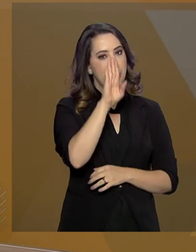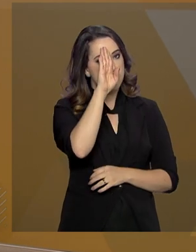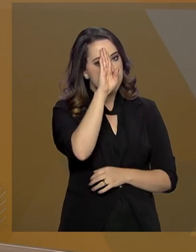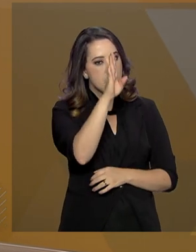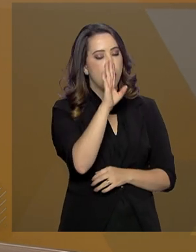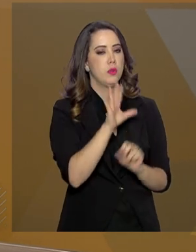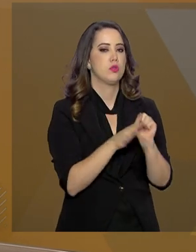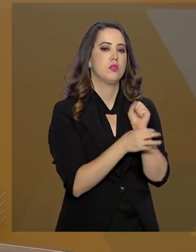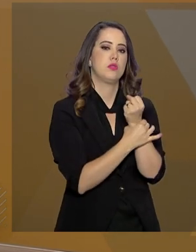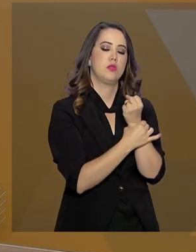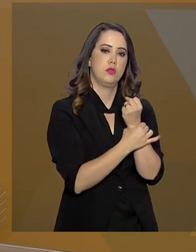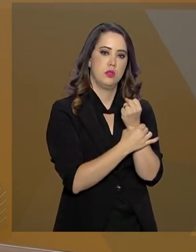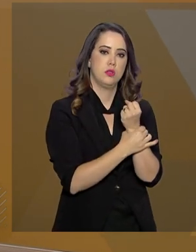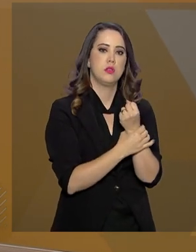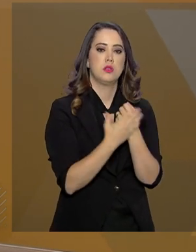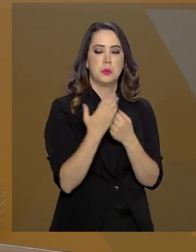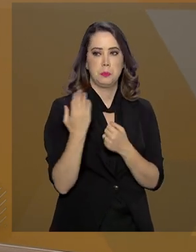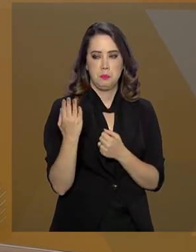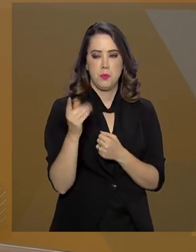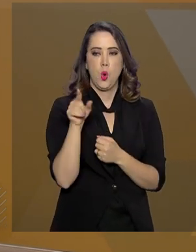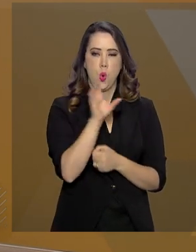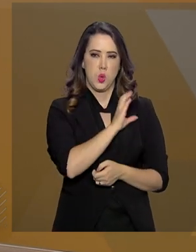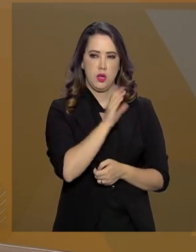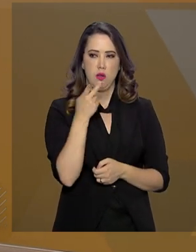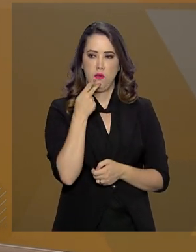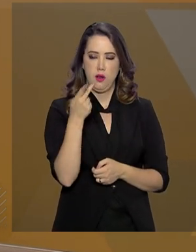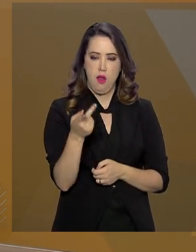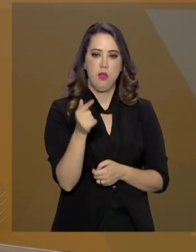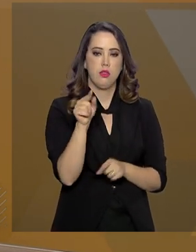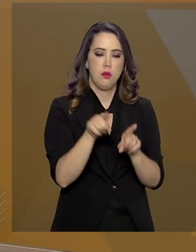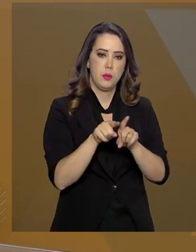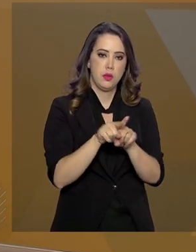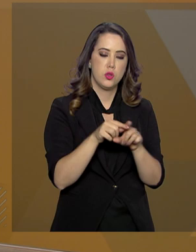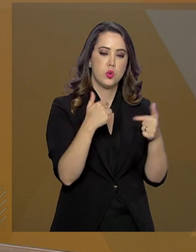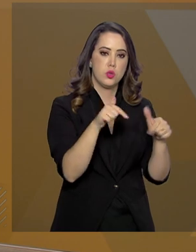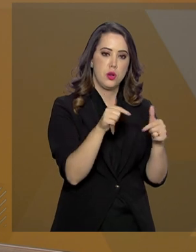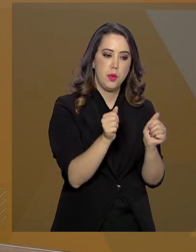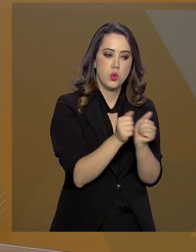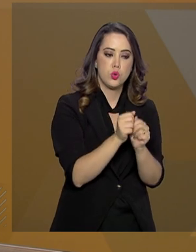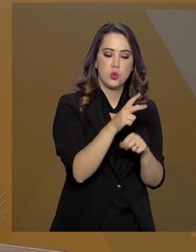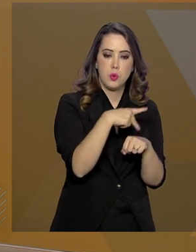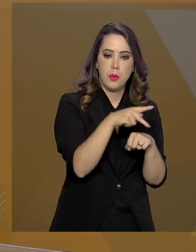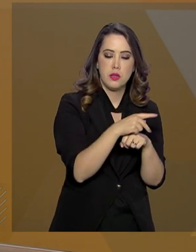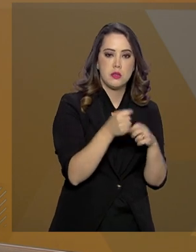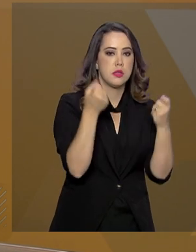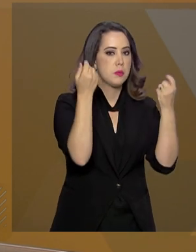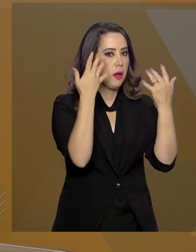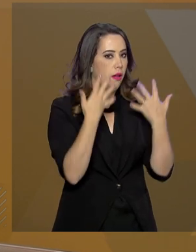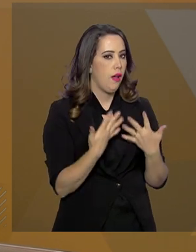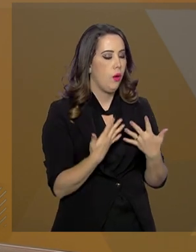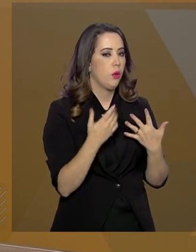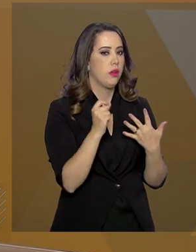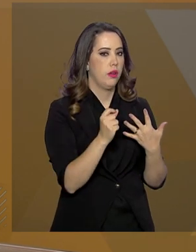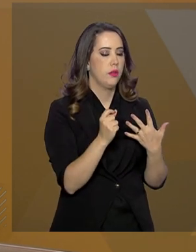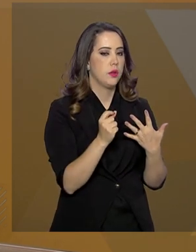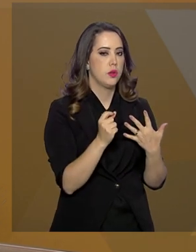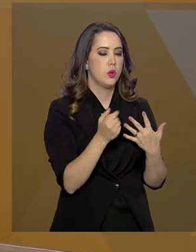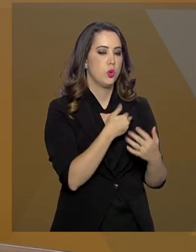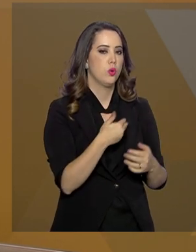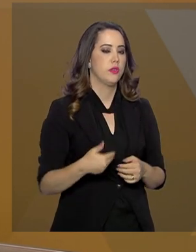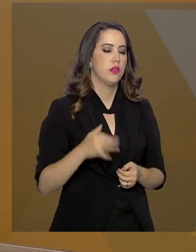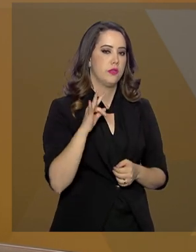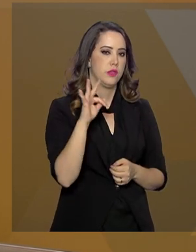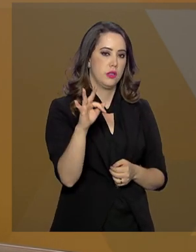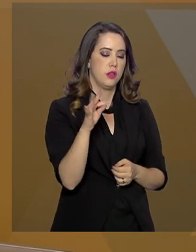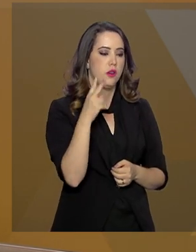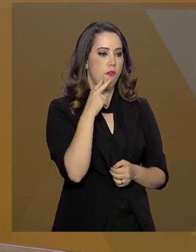bem específicos do assunto, o Bettini pode até passar para vocês, de ações que estão acontecendo com os países. Eu queria deixar claro que para o governo federal, todos